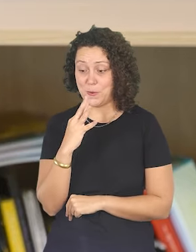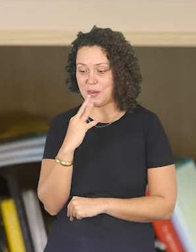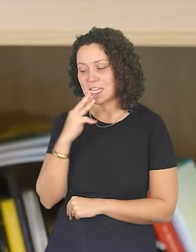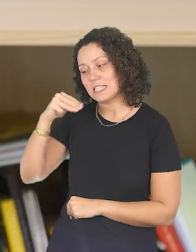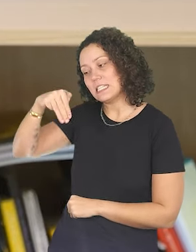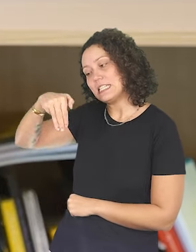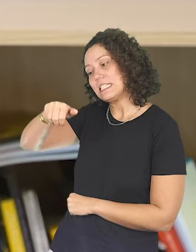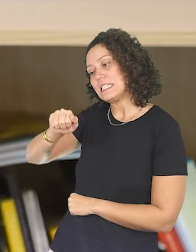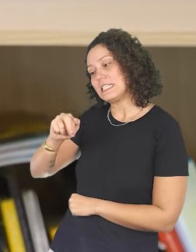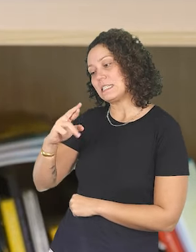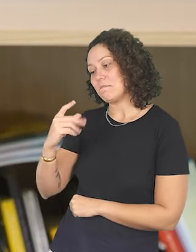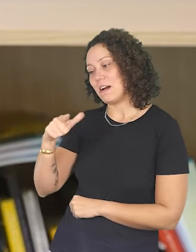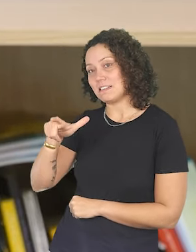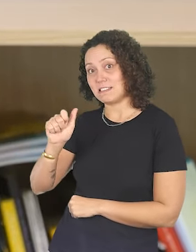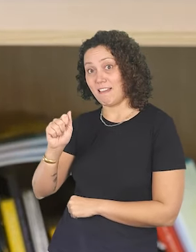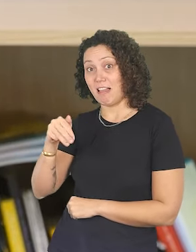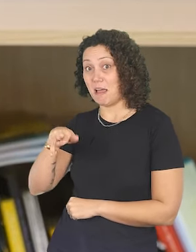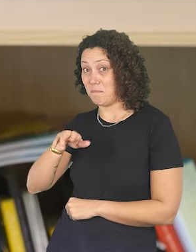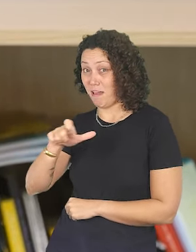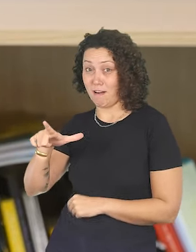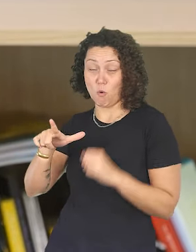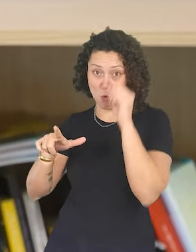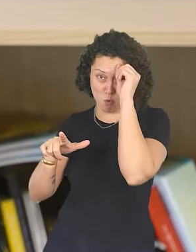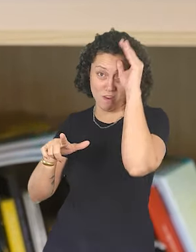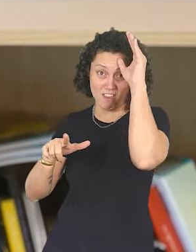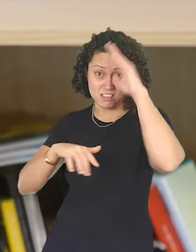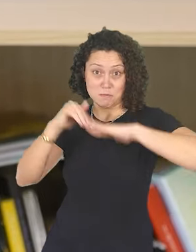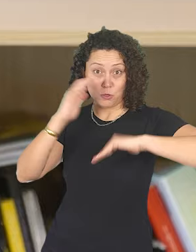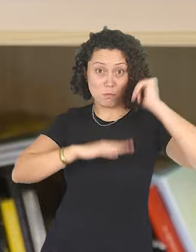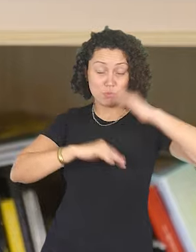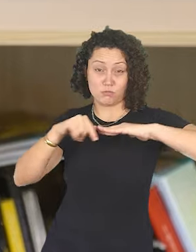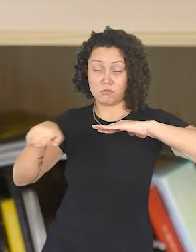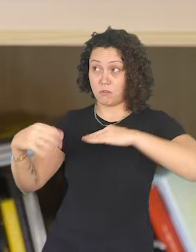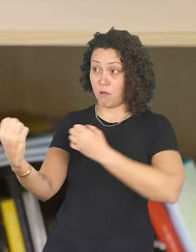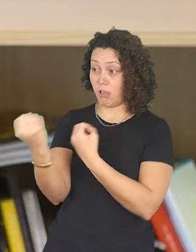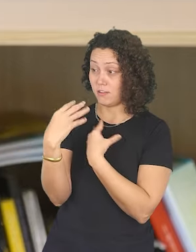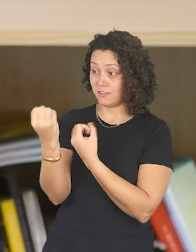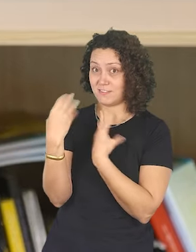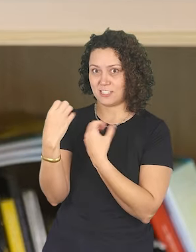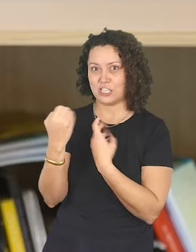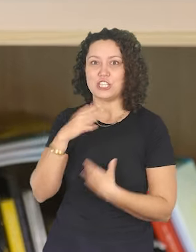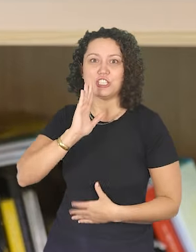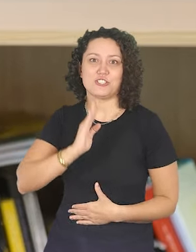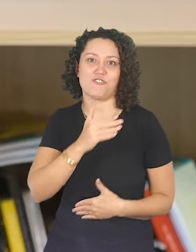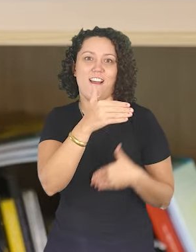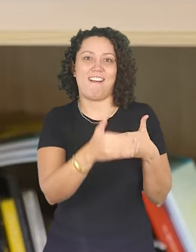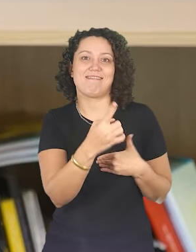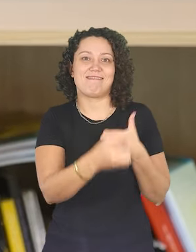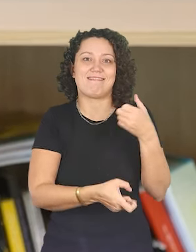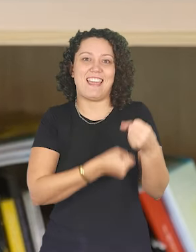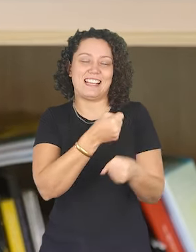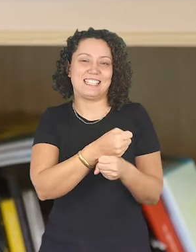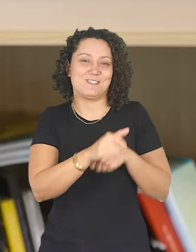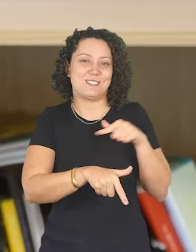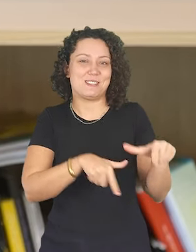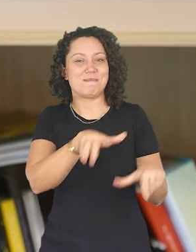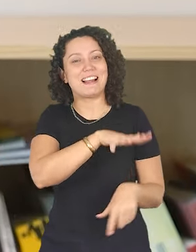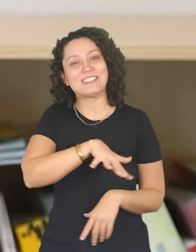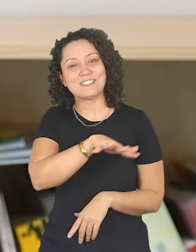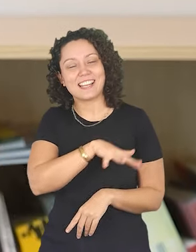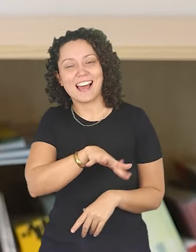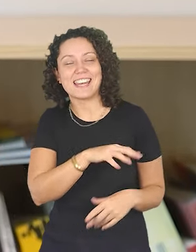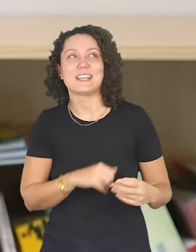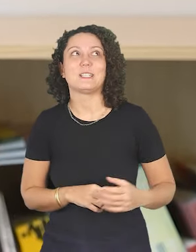E onde aprendi tudo com a aula de produção. E fui, fiquei todos os anos trabalhando com isso.